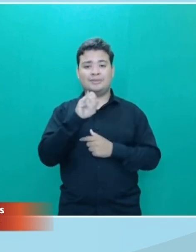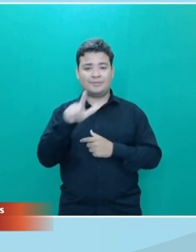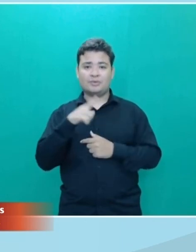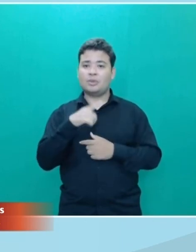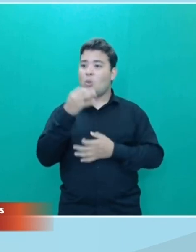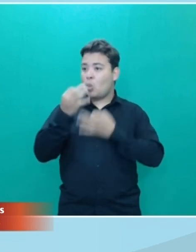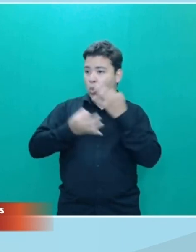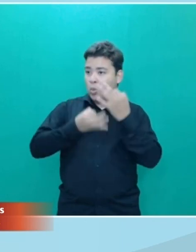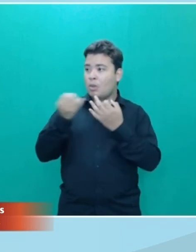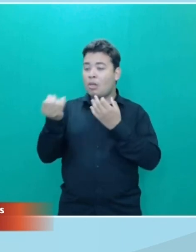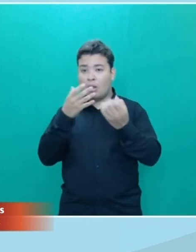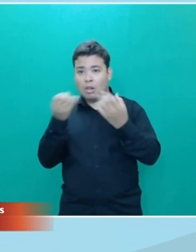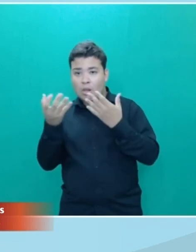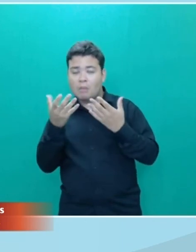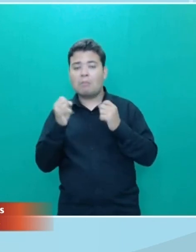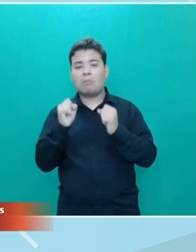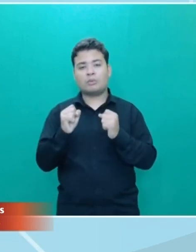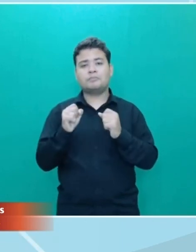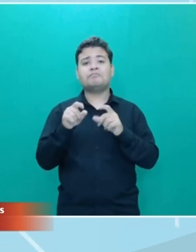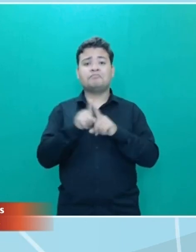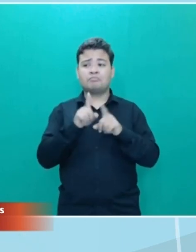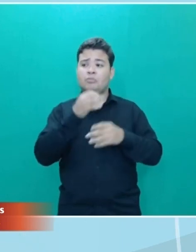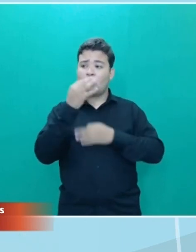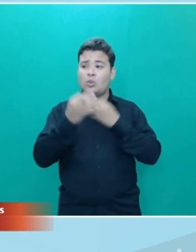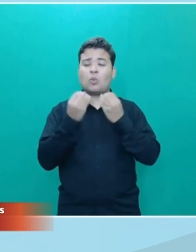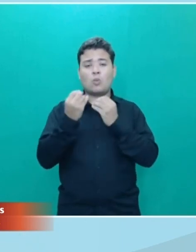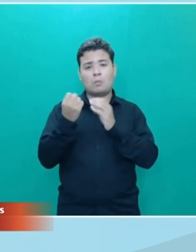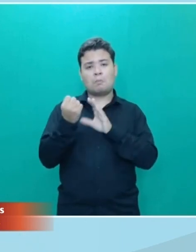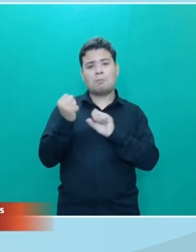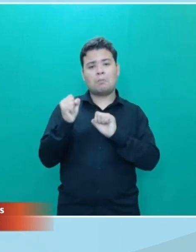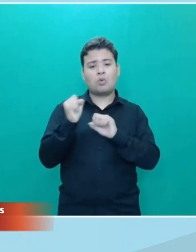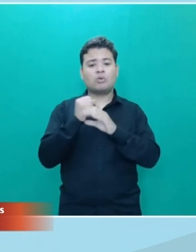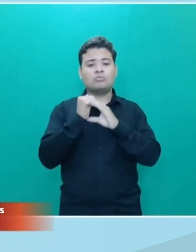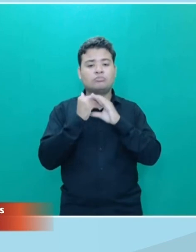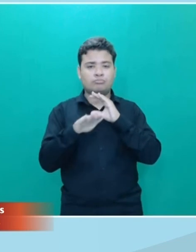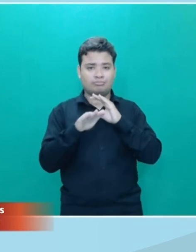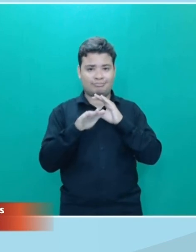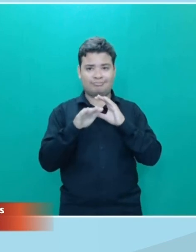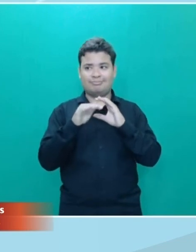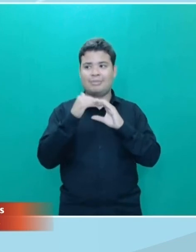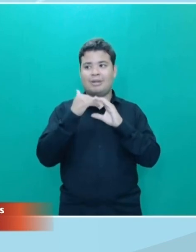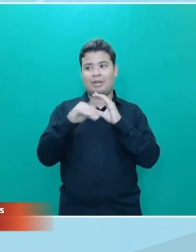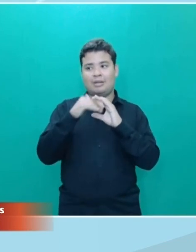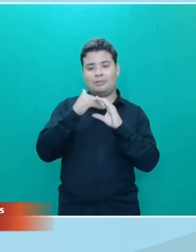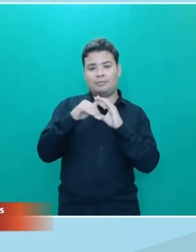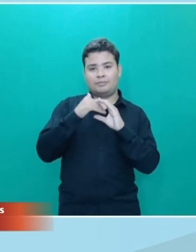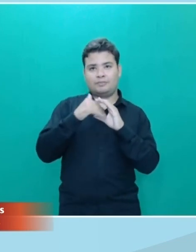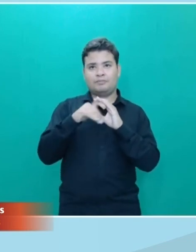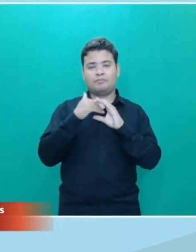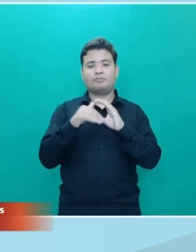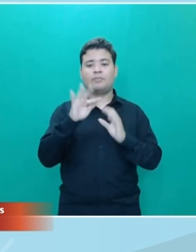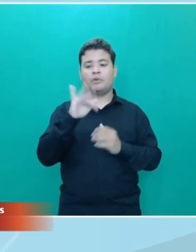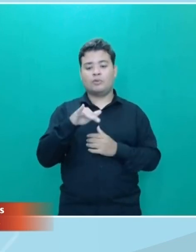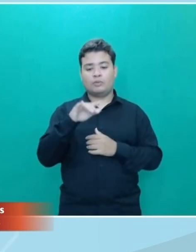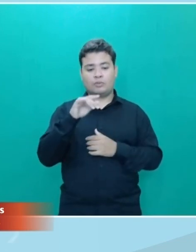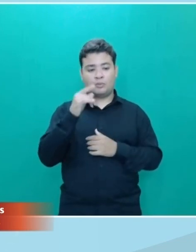E essas sugestões também podem ser enviadas pelo e-mail. Anota aí. fundocultura